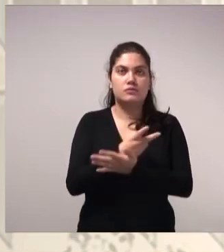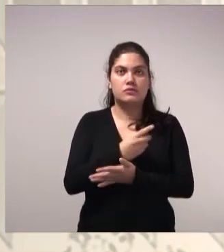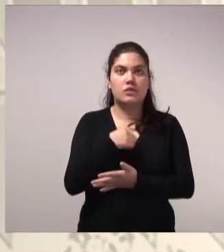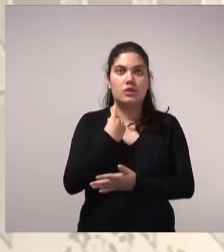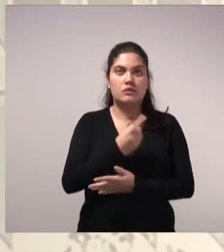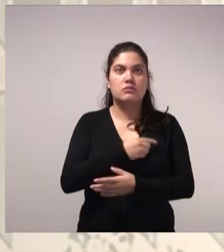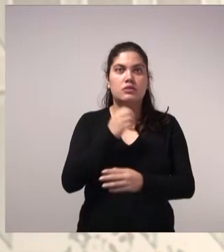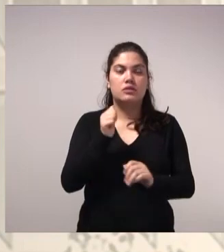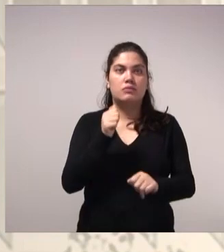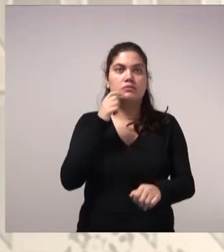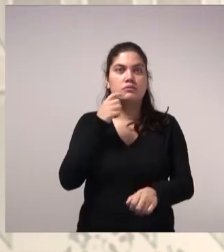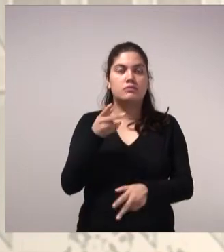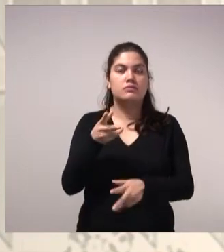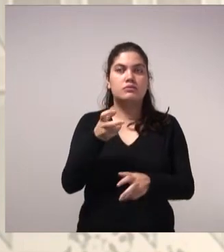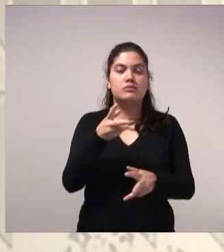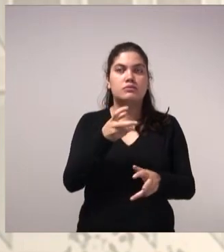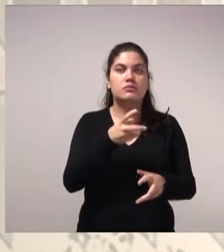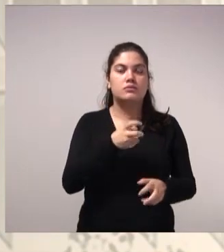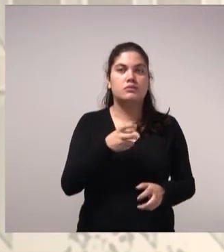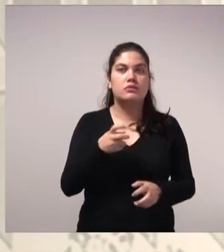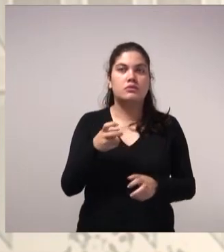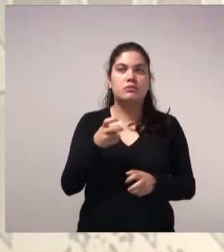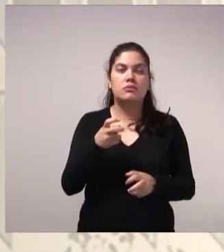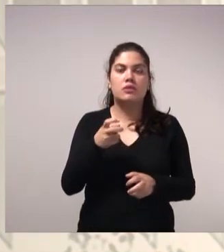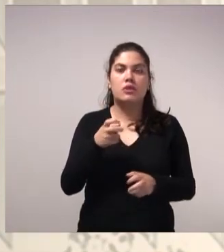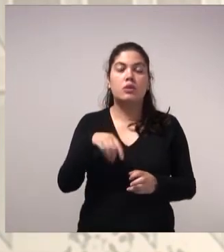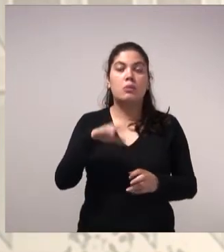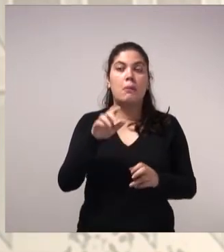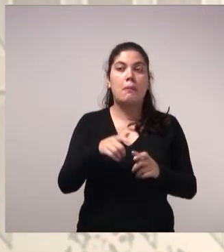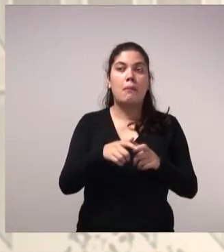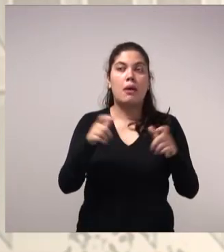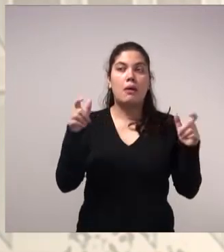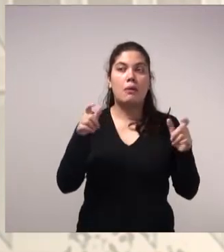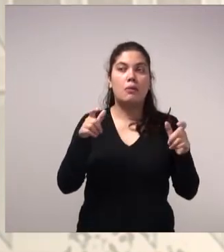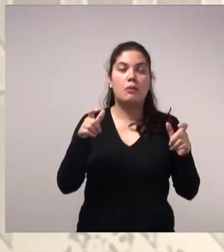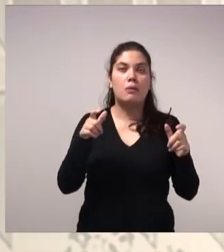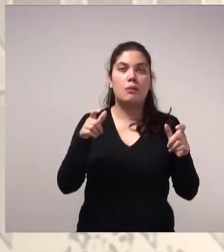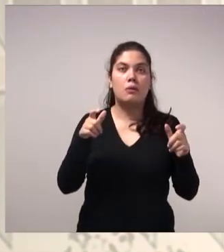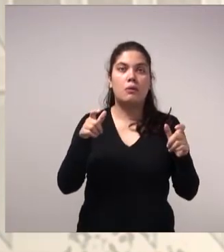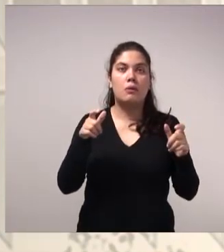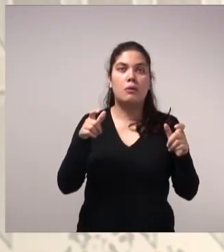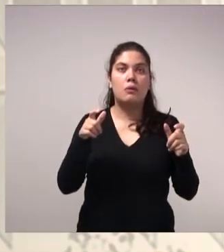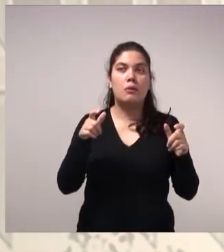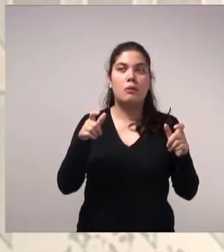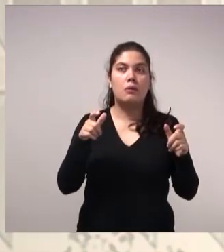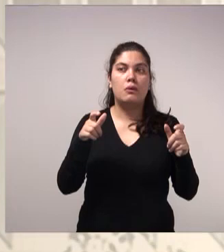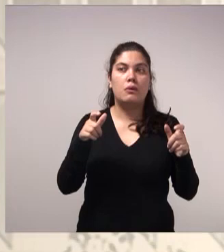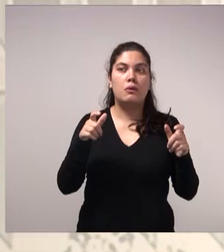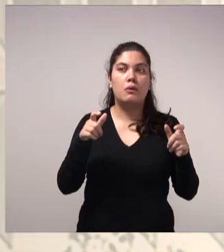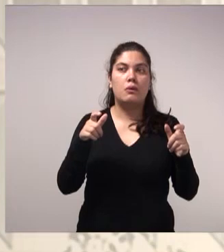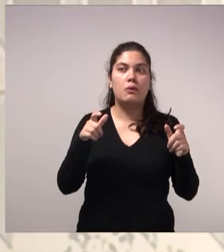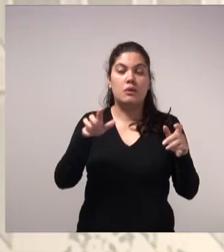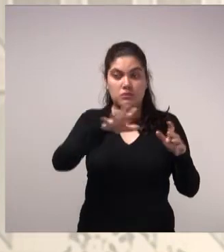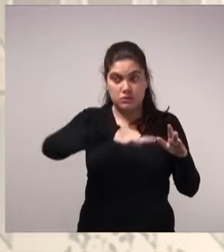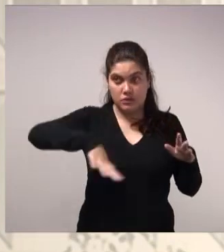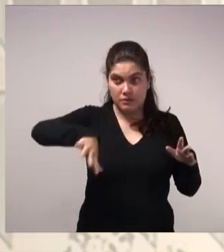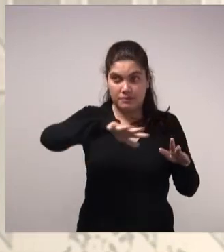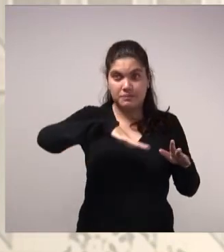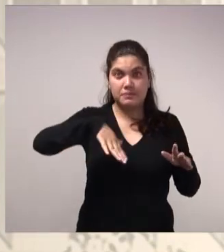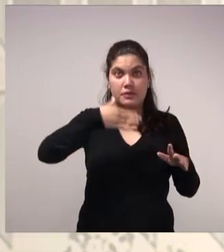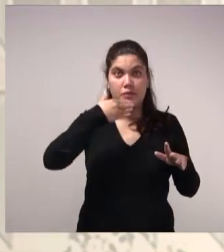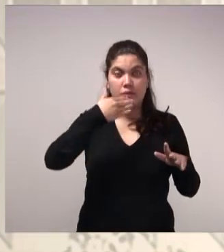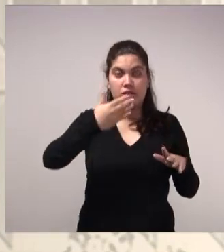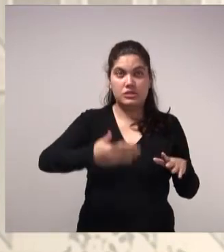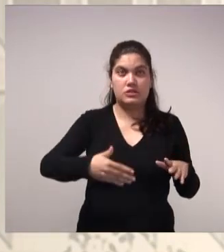observar que, quanto maior o cenário, a demanda